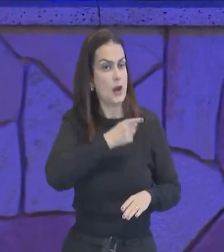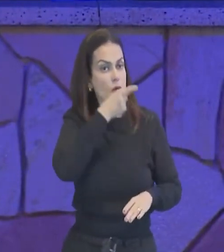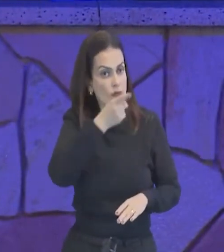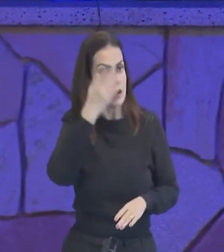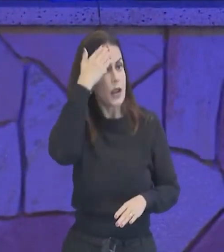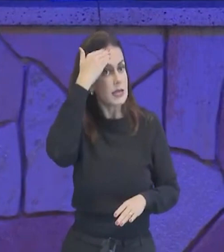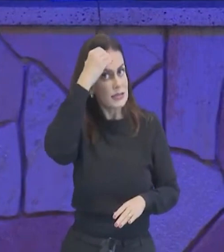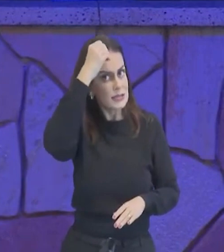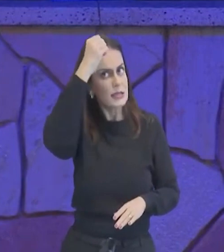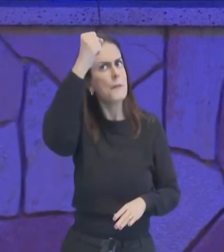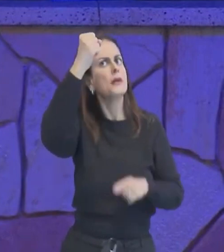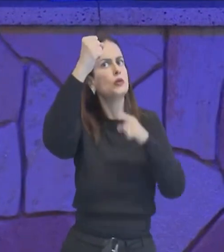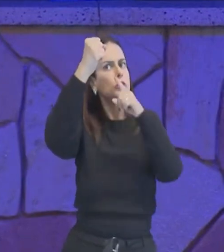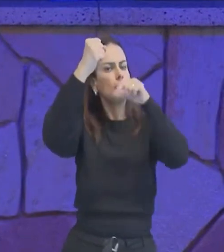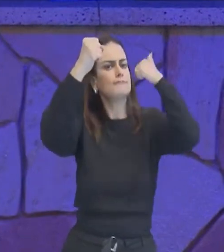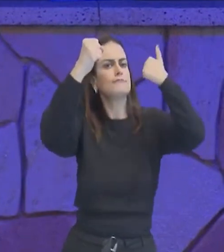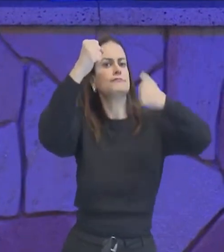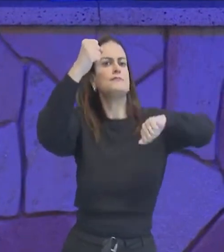com sabedoria,